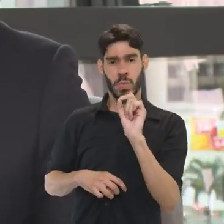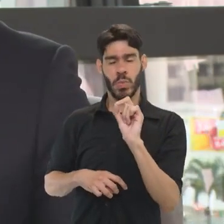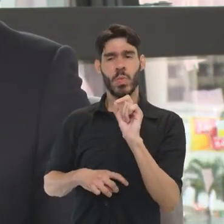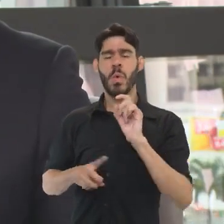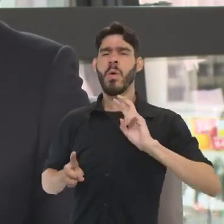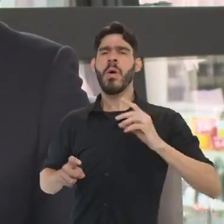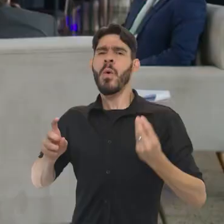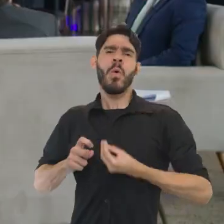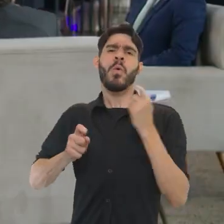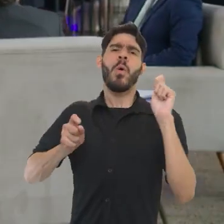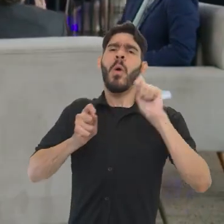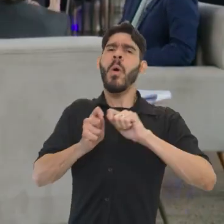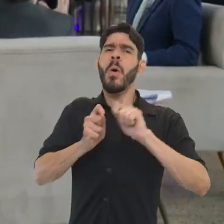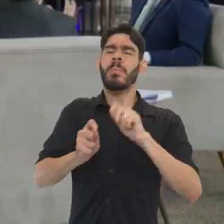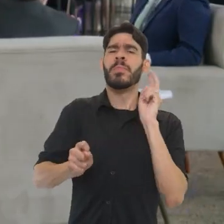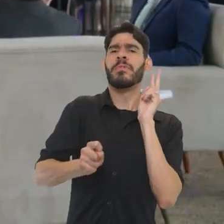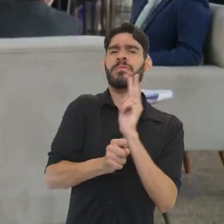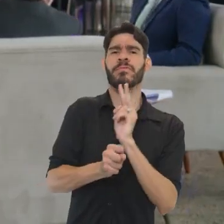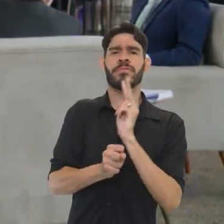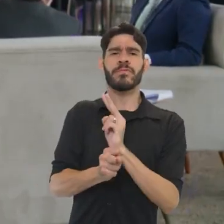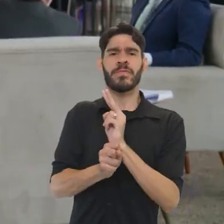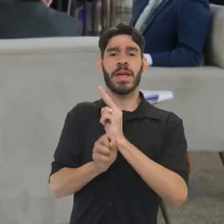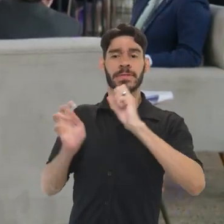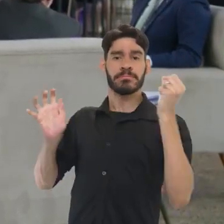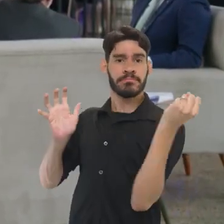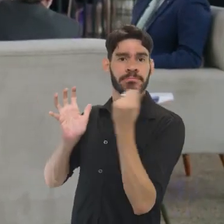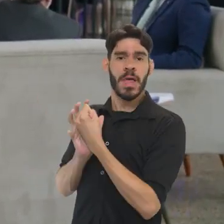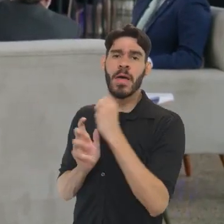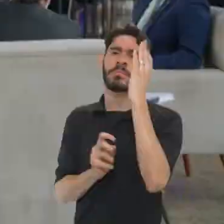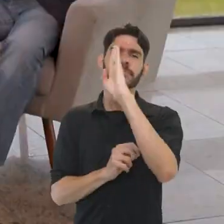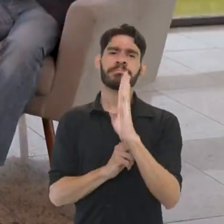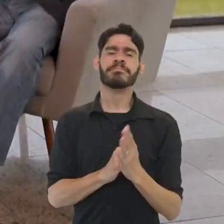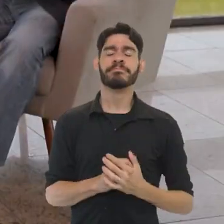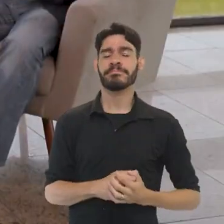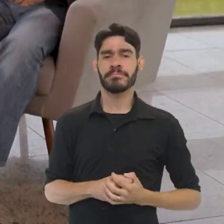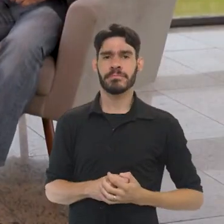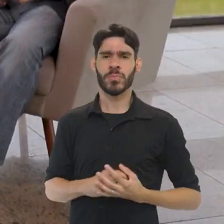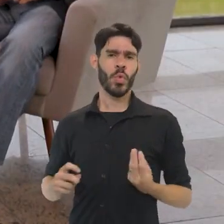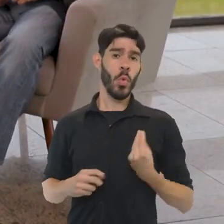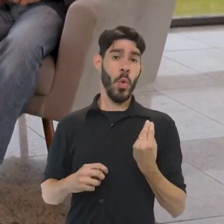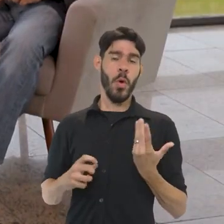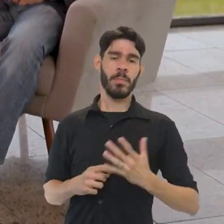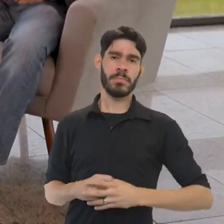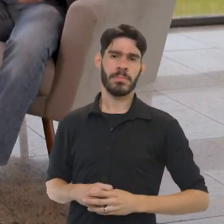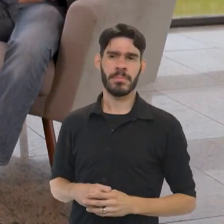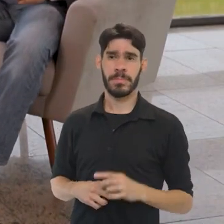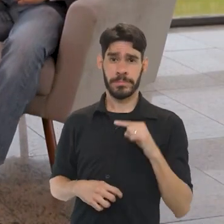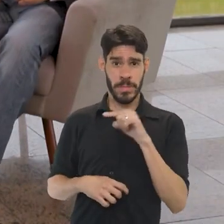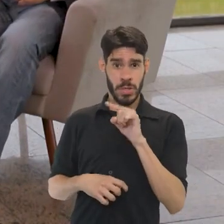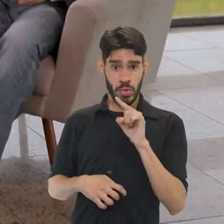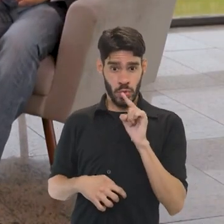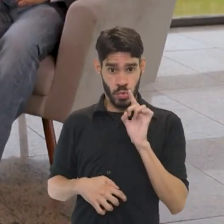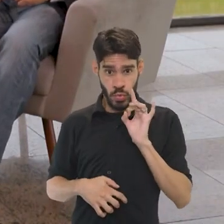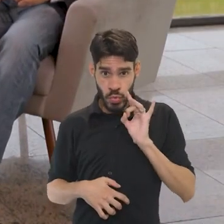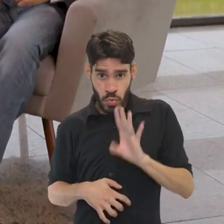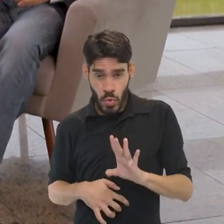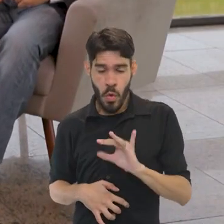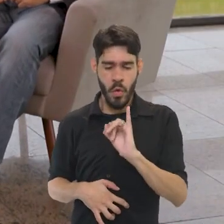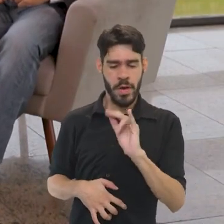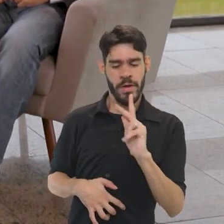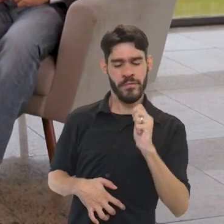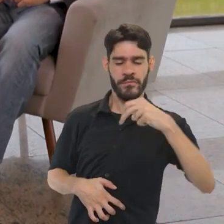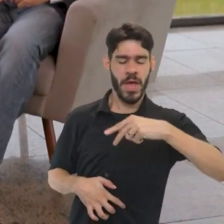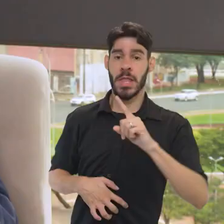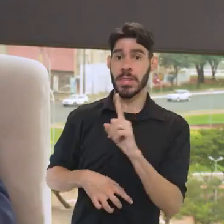sobre esse aspecto, como é que é fazer a preservação do patrimônio no Brasil? Essa ação não é só do